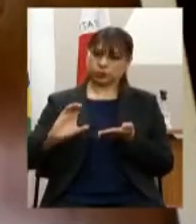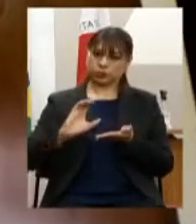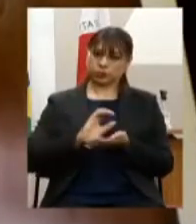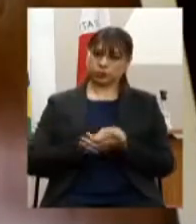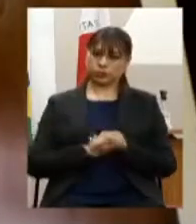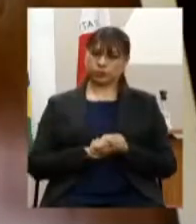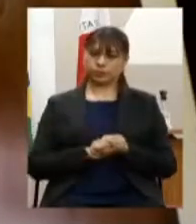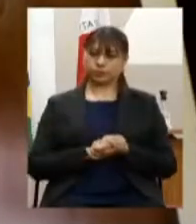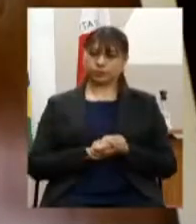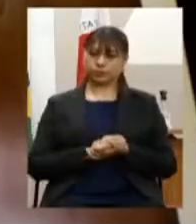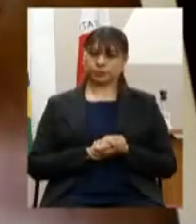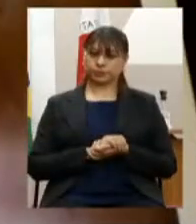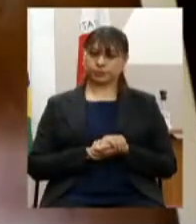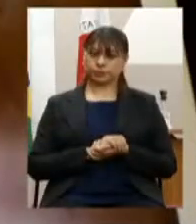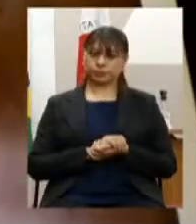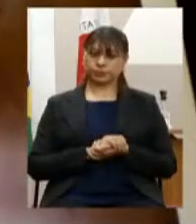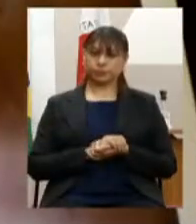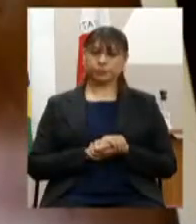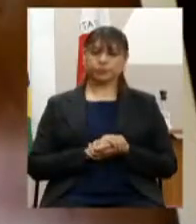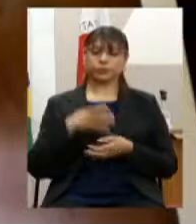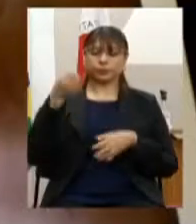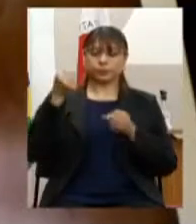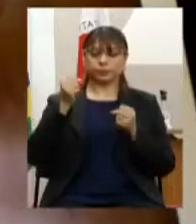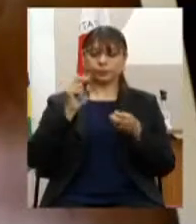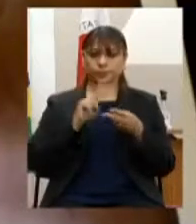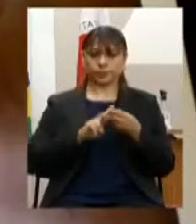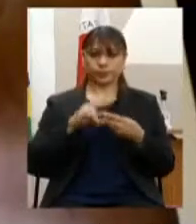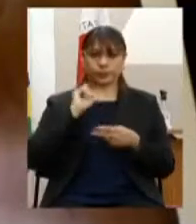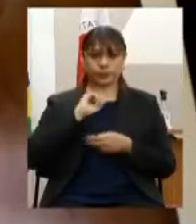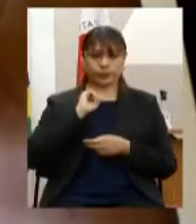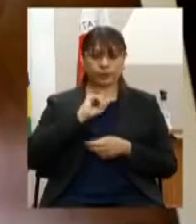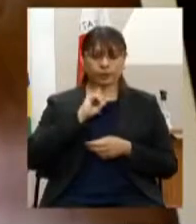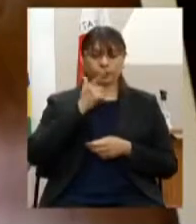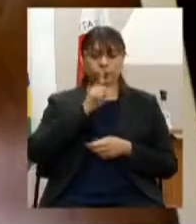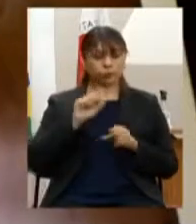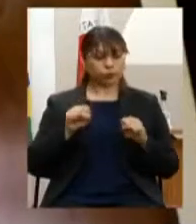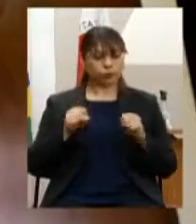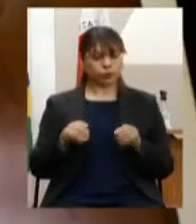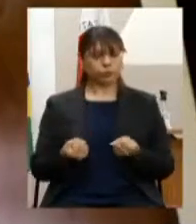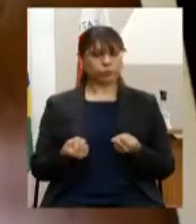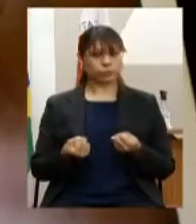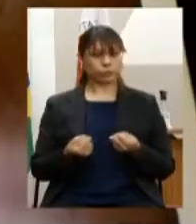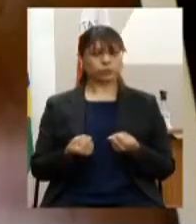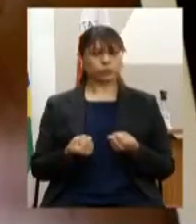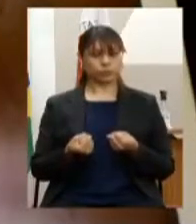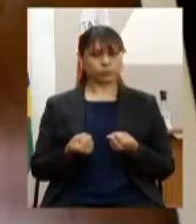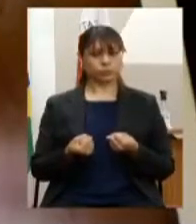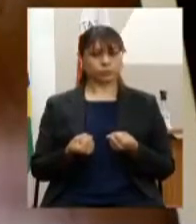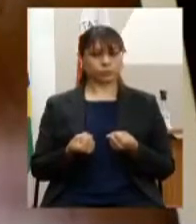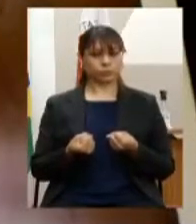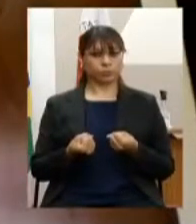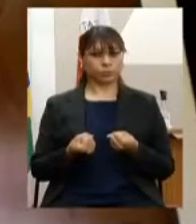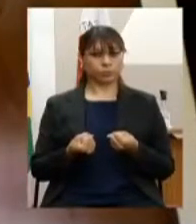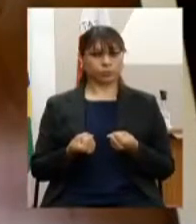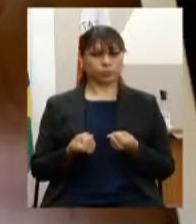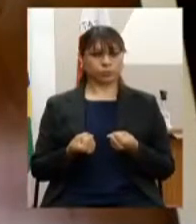Penitenciário de Minas Gerais de forma a garantir a realização do